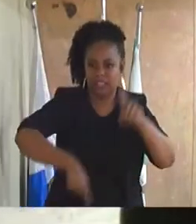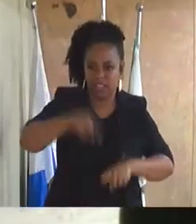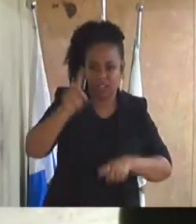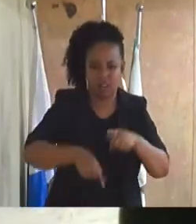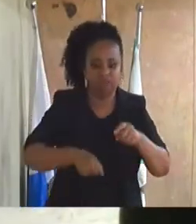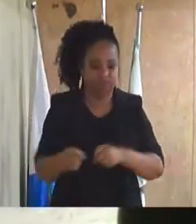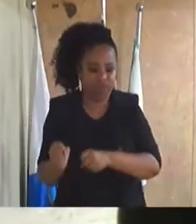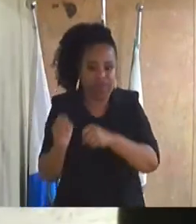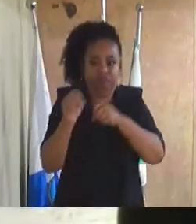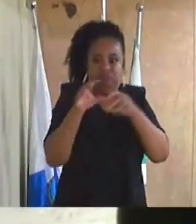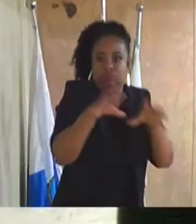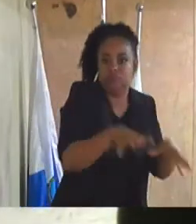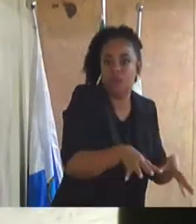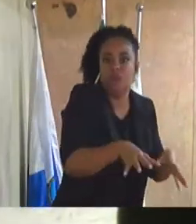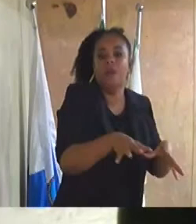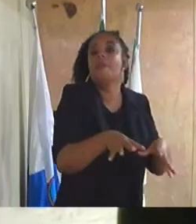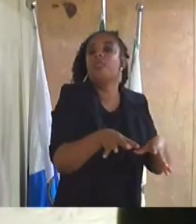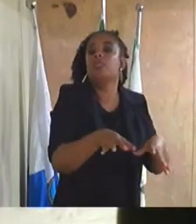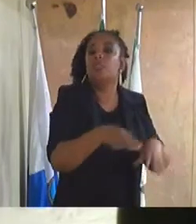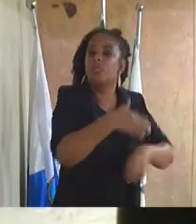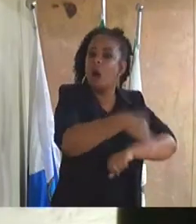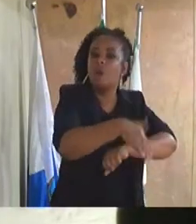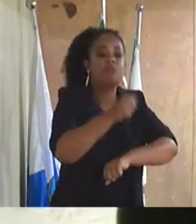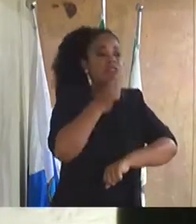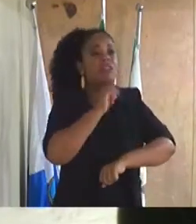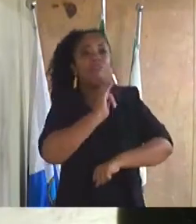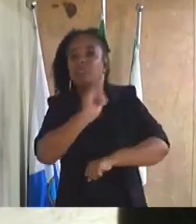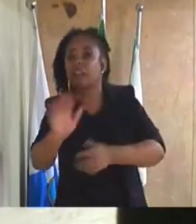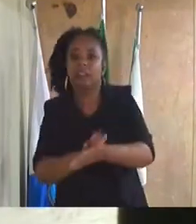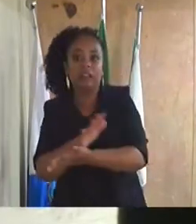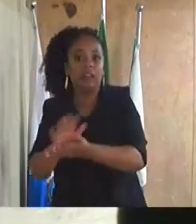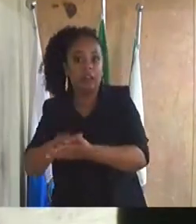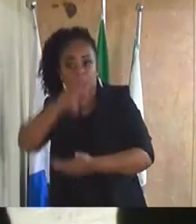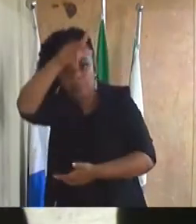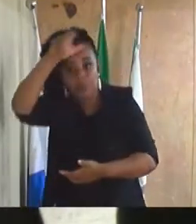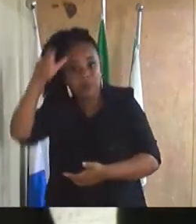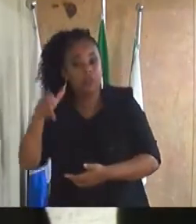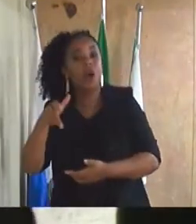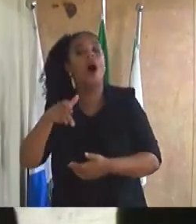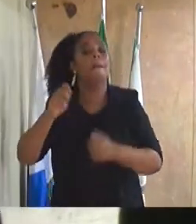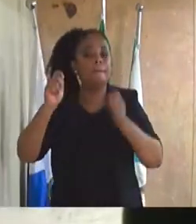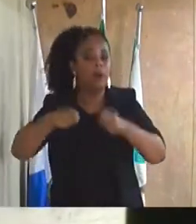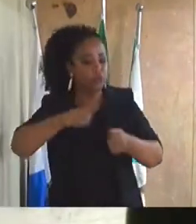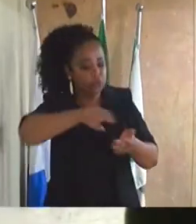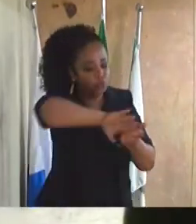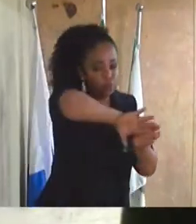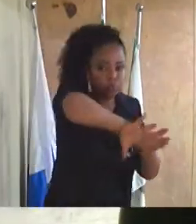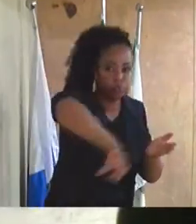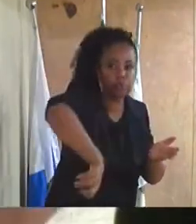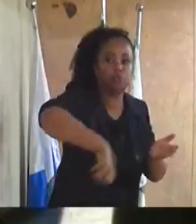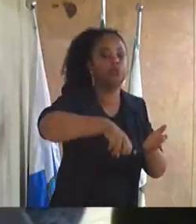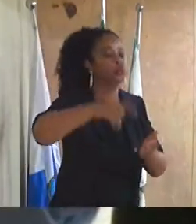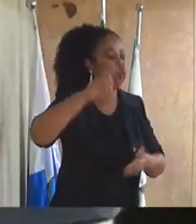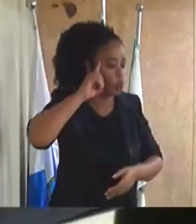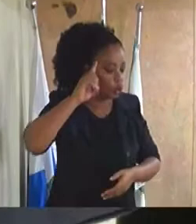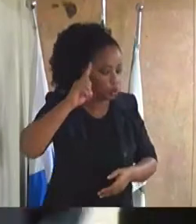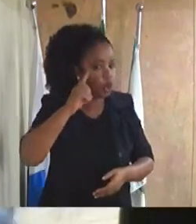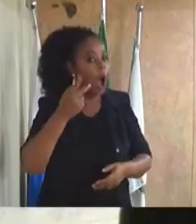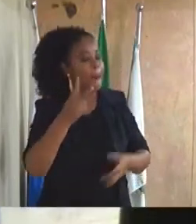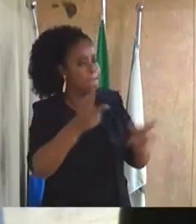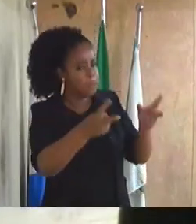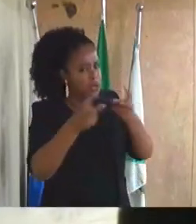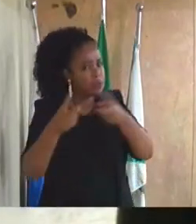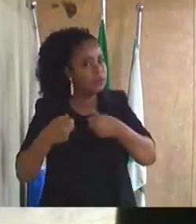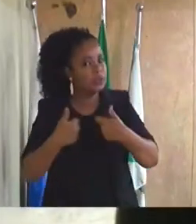ruas sem avisar a prefeitura e a prefeitura vai lá e retira todos os dias eu tenho visto isso